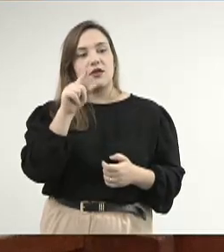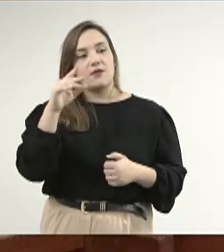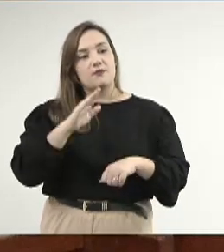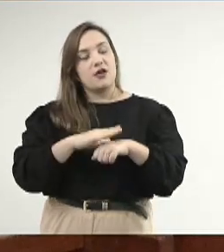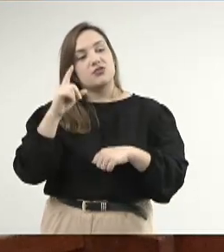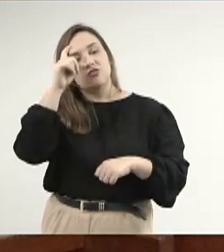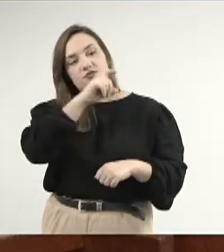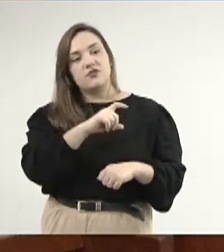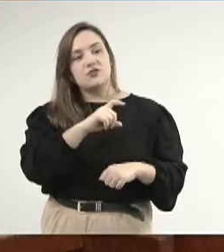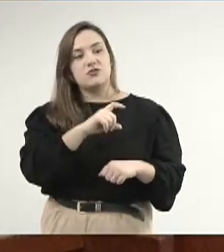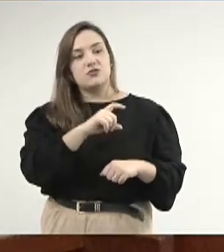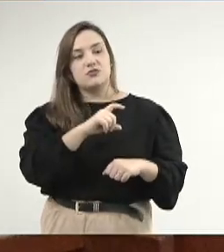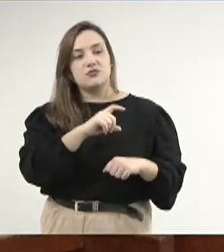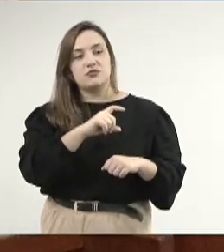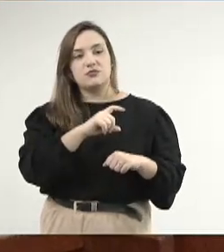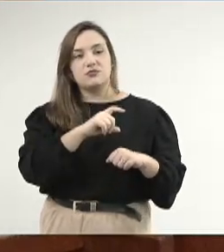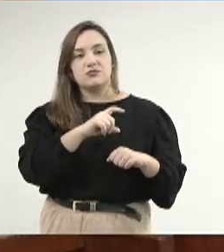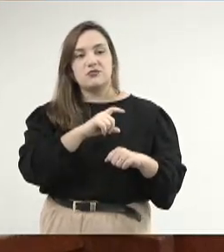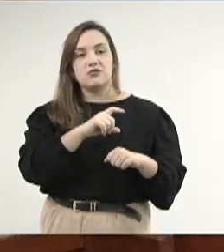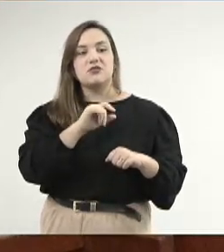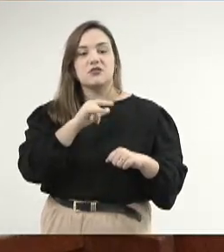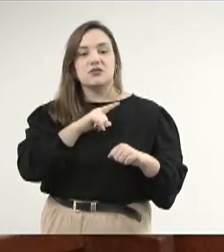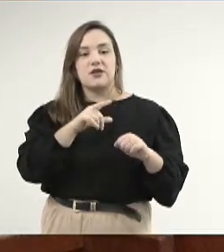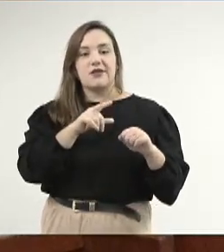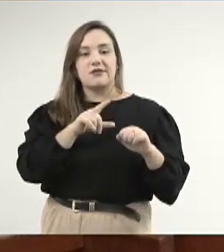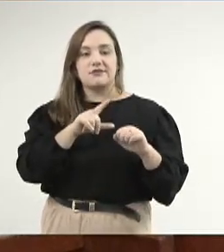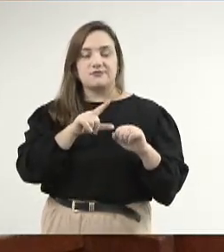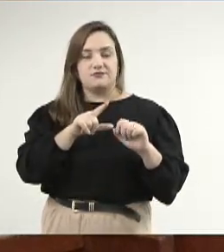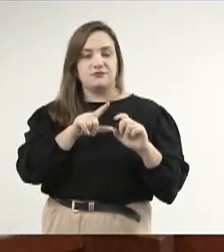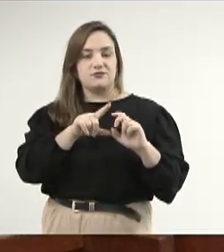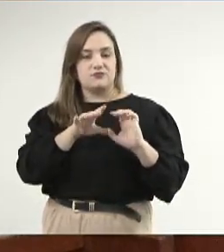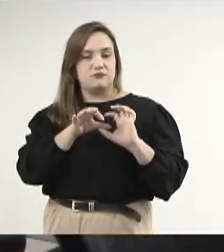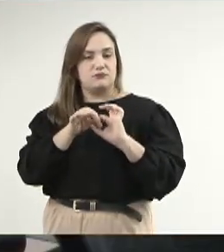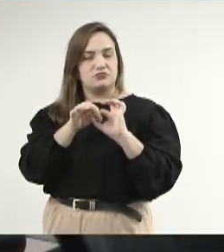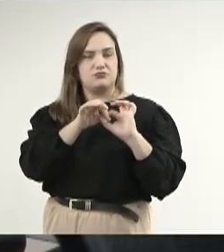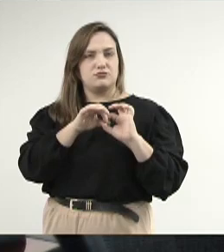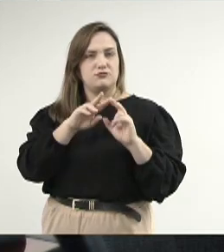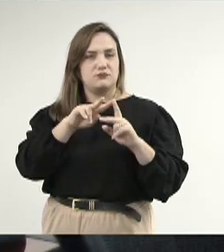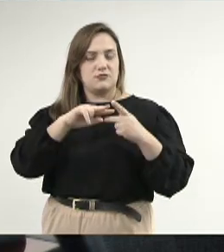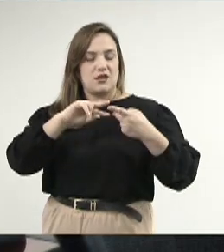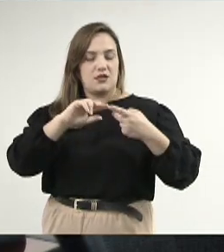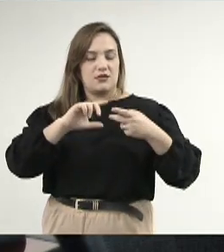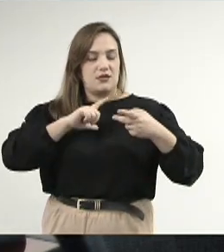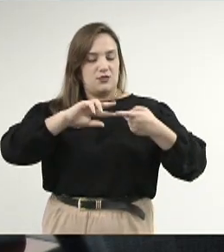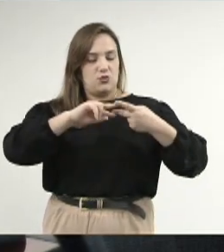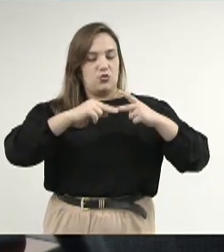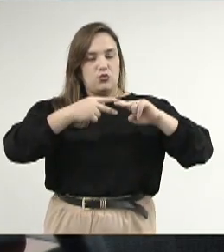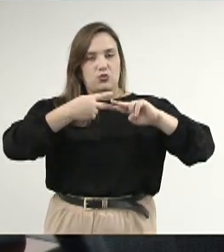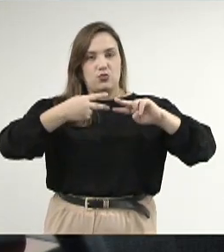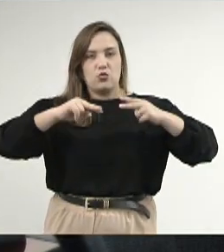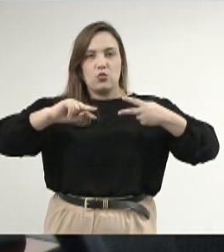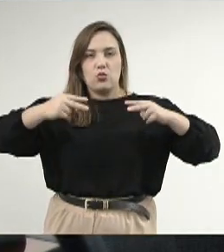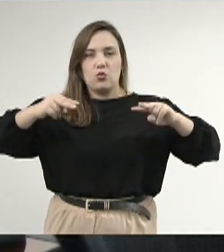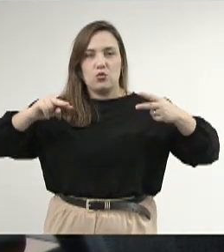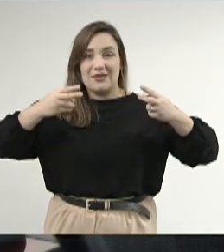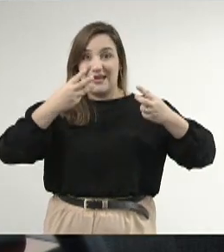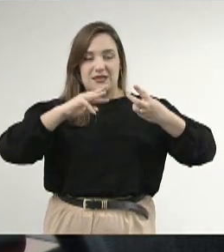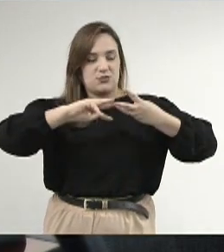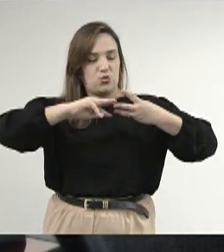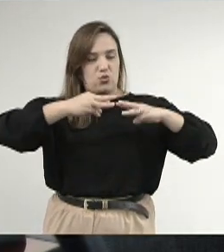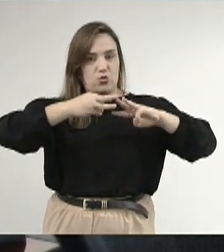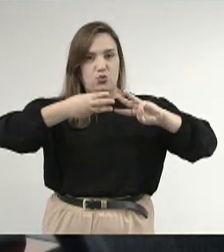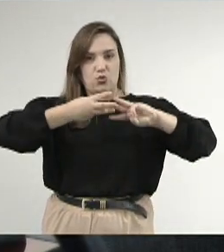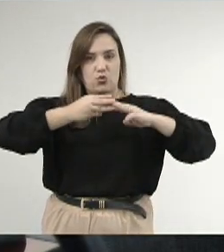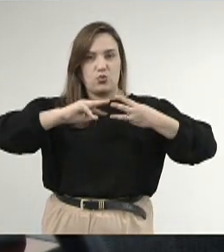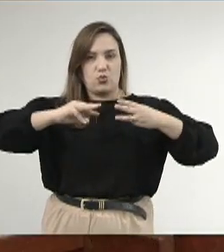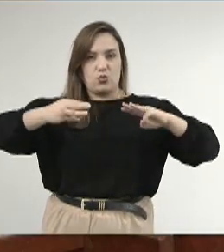o cordão de três pontas. Mais à frente, alguém lá no Salmo diz que, olha com bom e com suave é que os